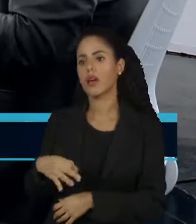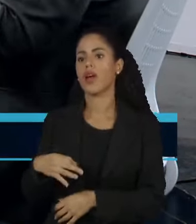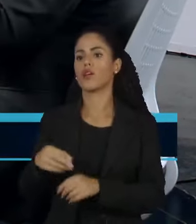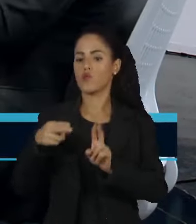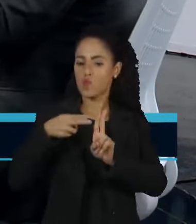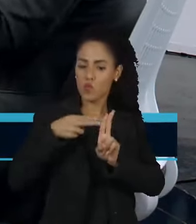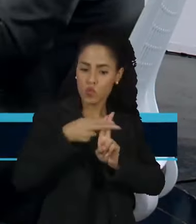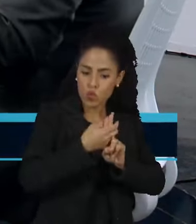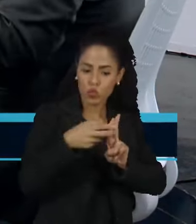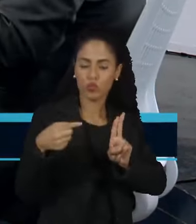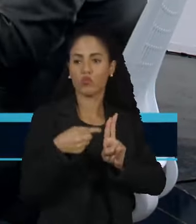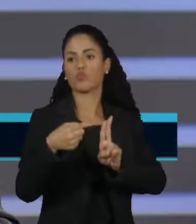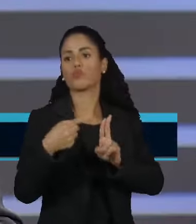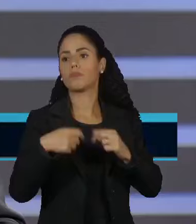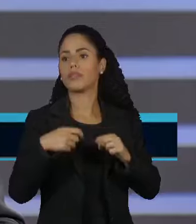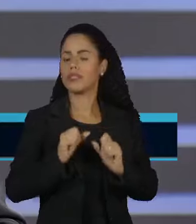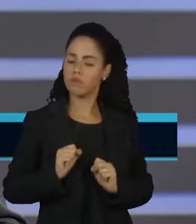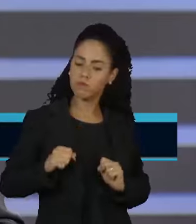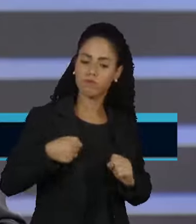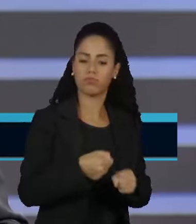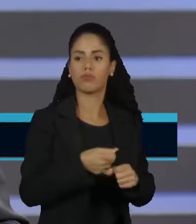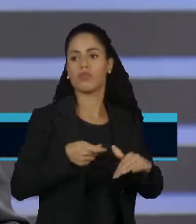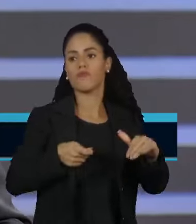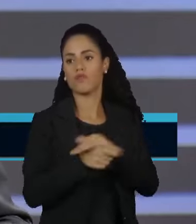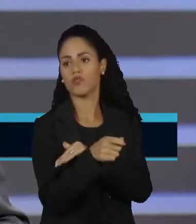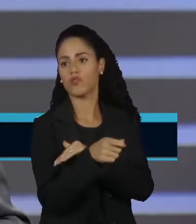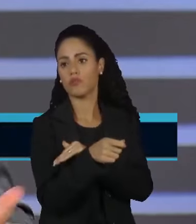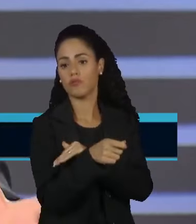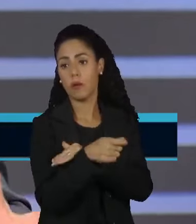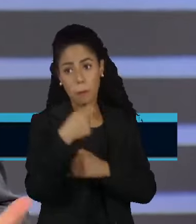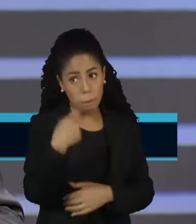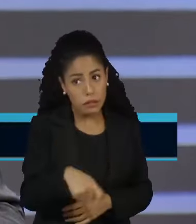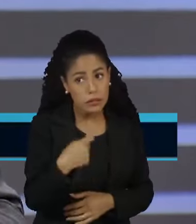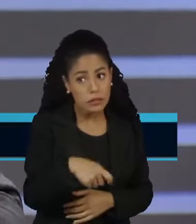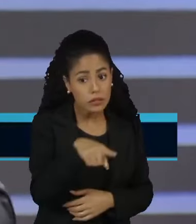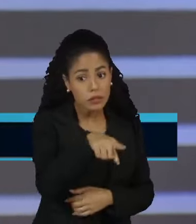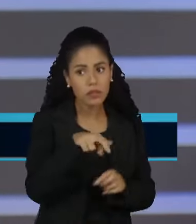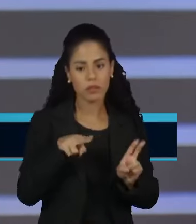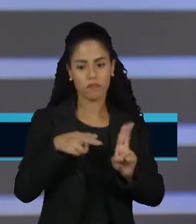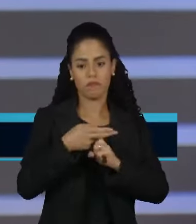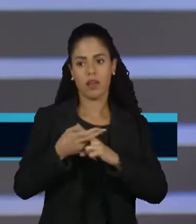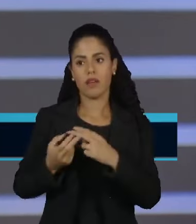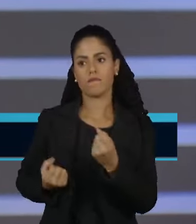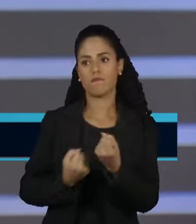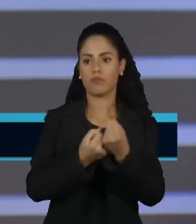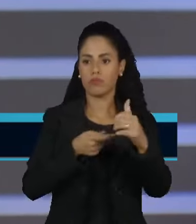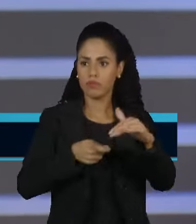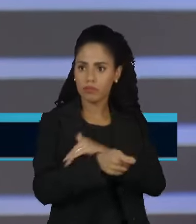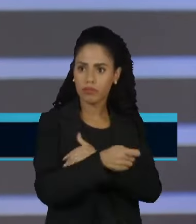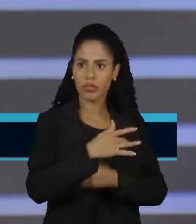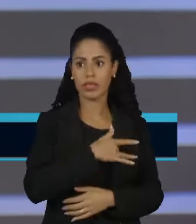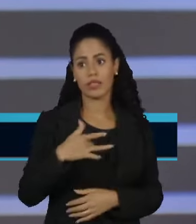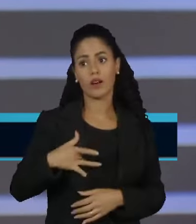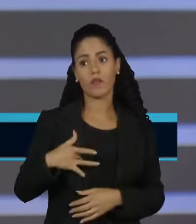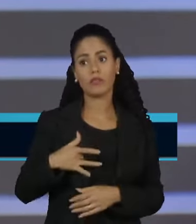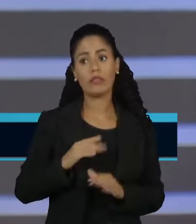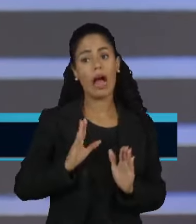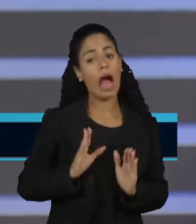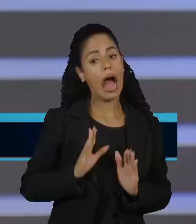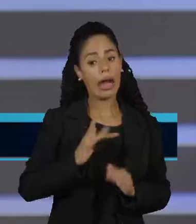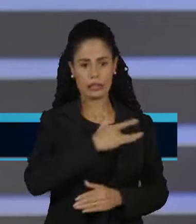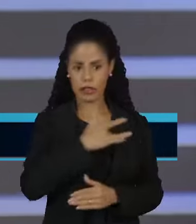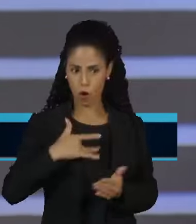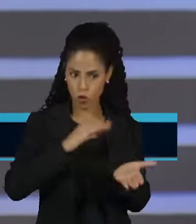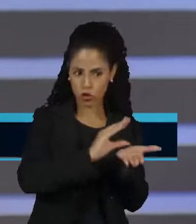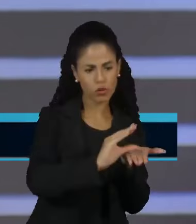que tem que ser defendido cunhas e dentes, mas, ao mesmo tempo, todo mundo é a favor do SUS, mas injetar dinheiro na saúde, ah, não, vamos tirar o dinheiro da